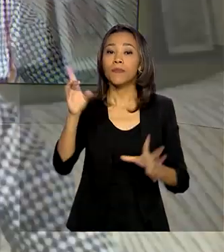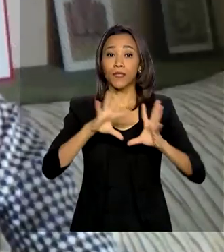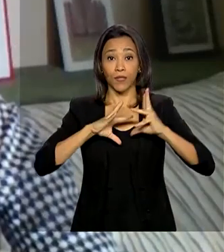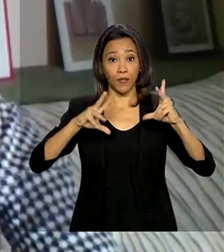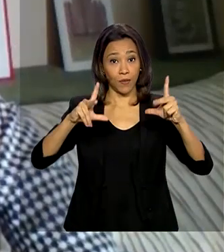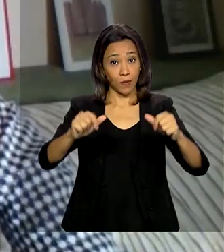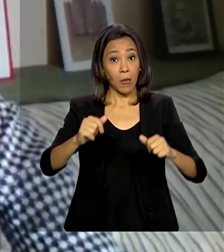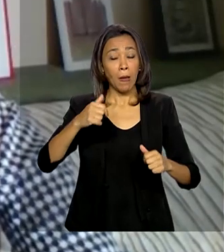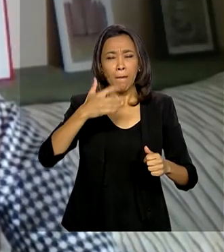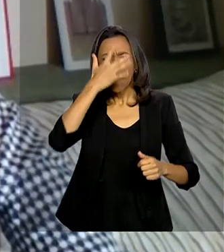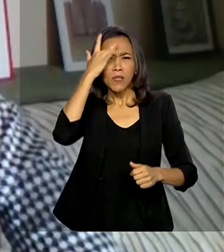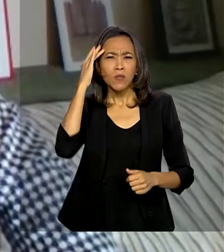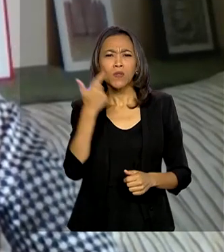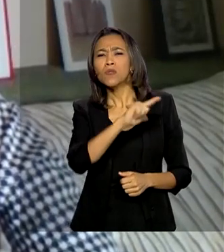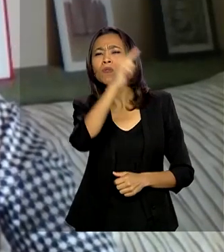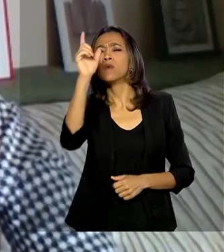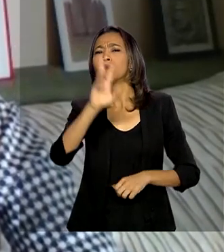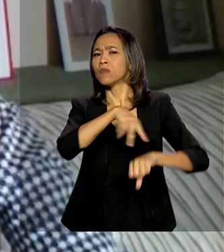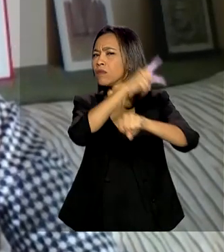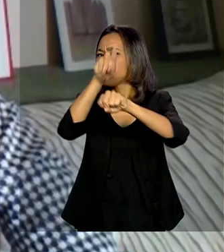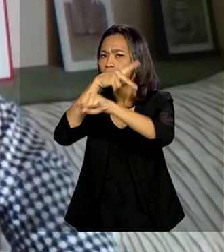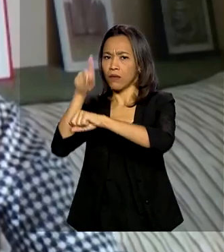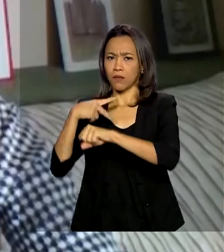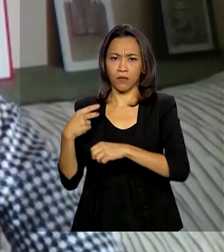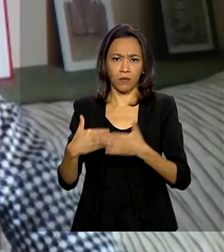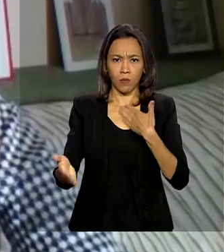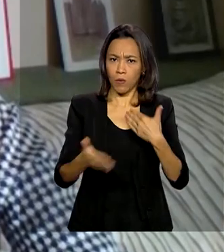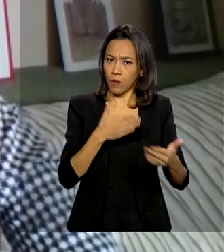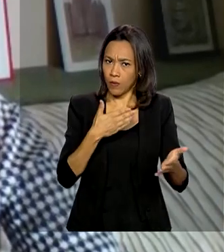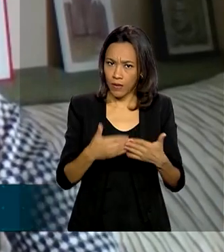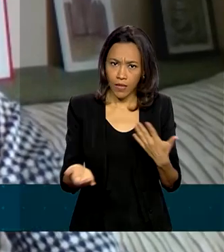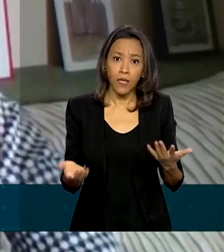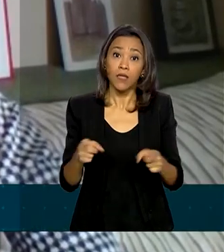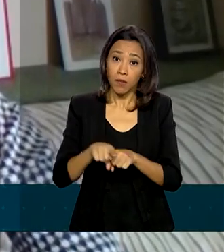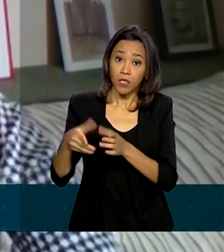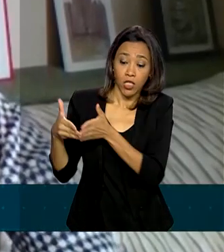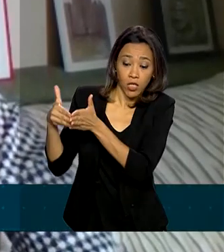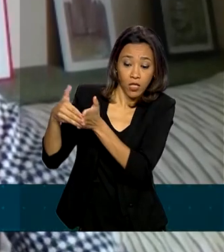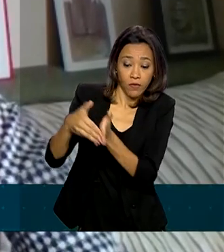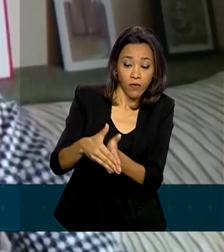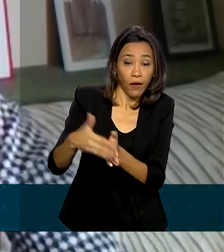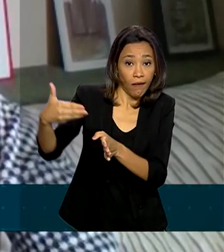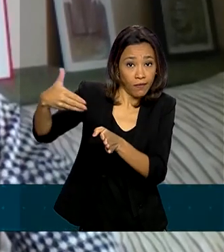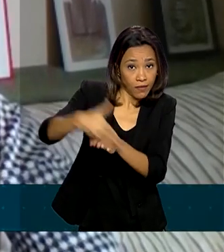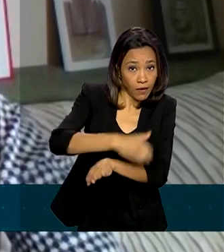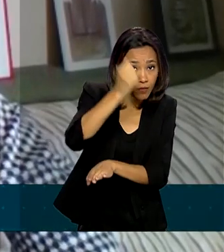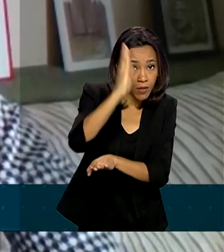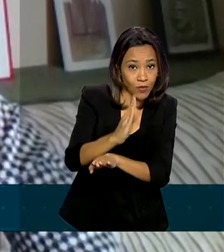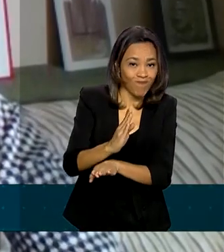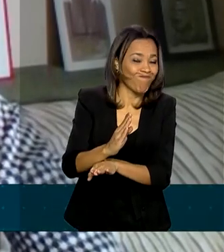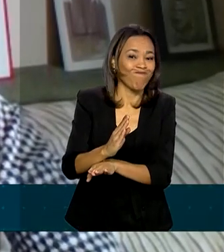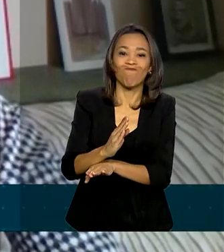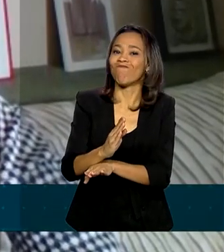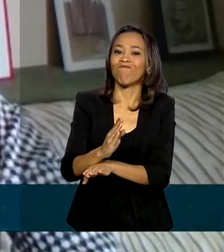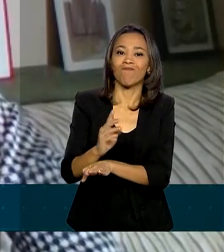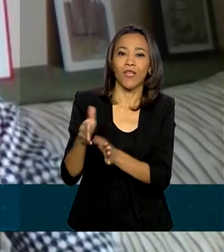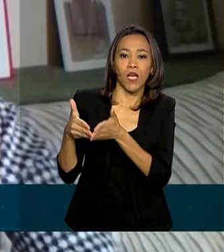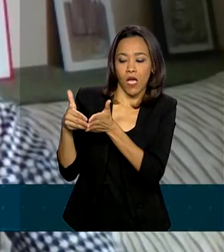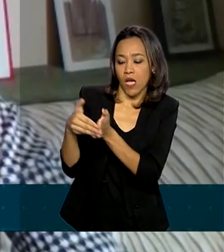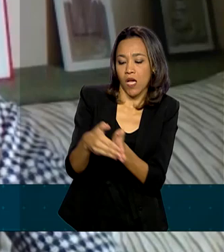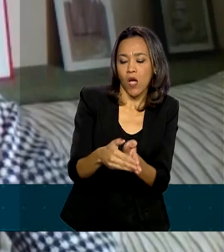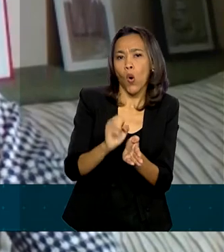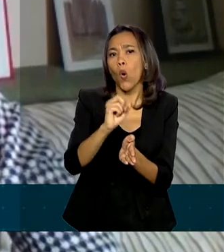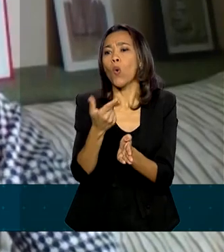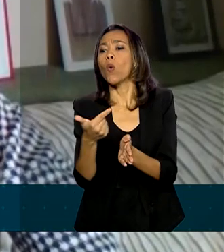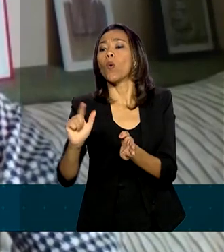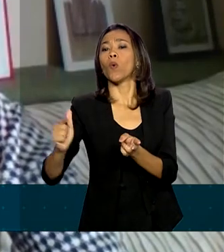estrangeiros de qualquer nacionalidade, inclusive tripulantes de navio, não podem mais entrar no Brasil por meio de portos ou